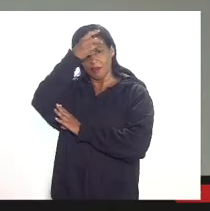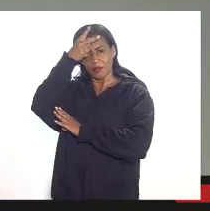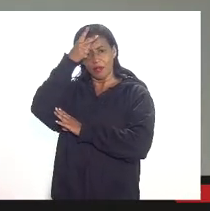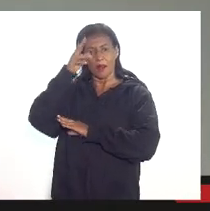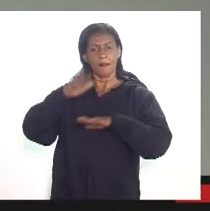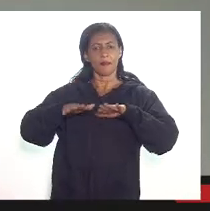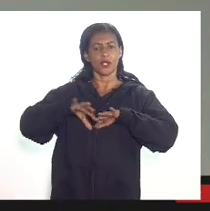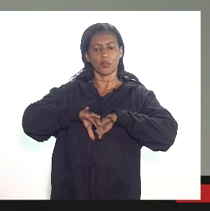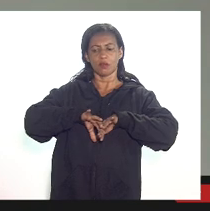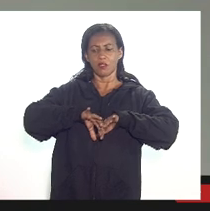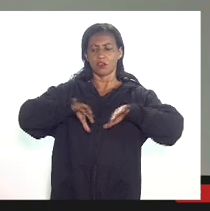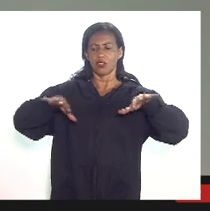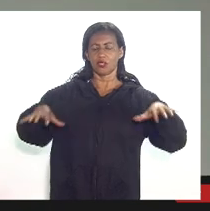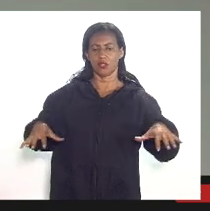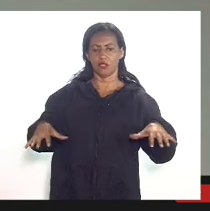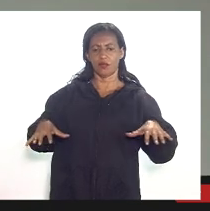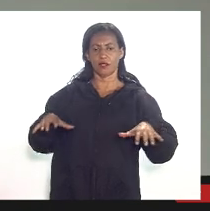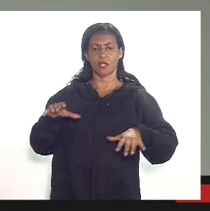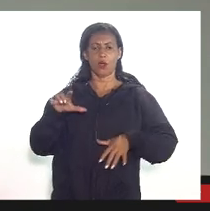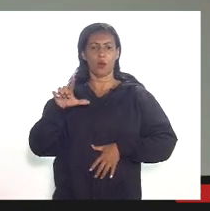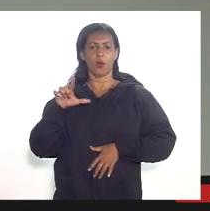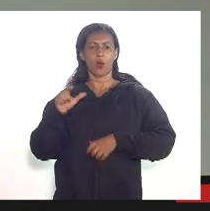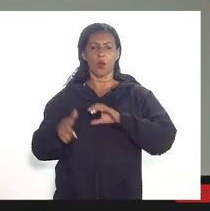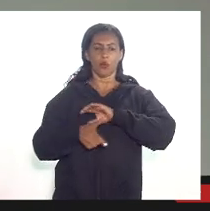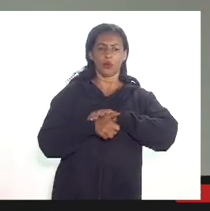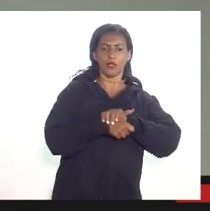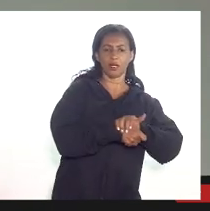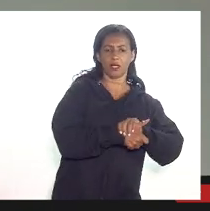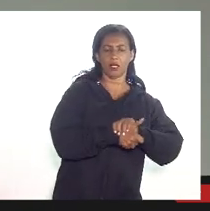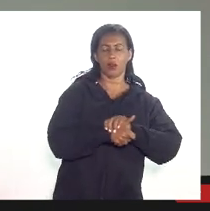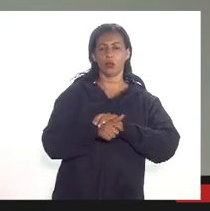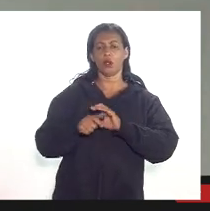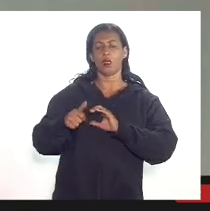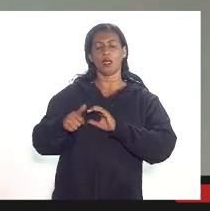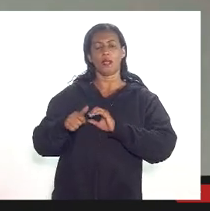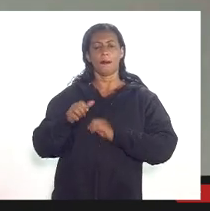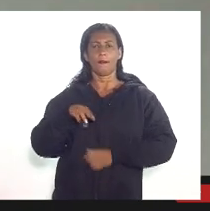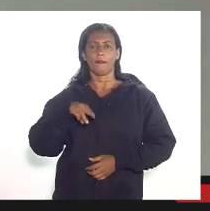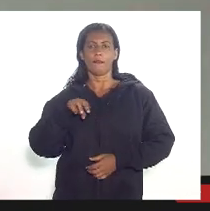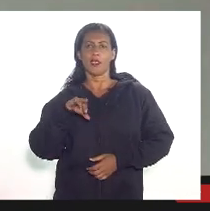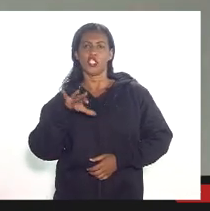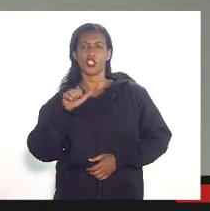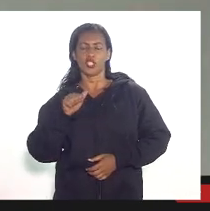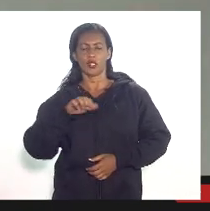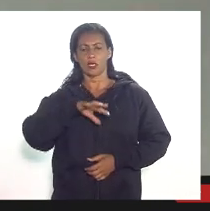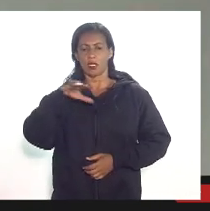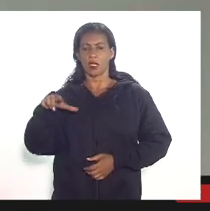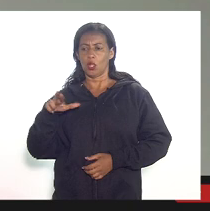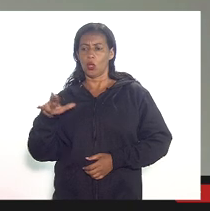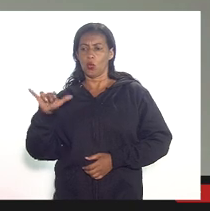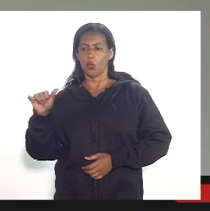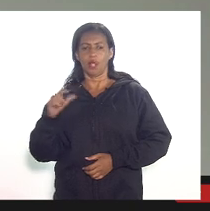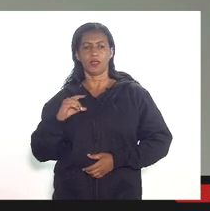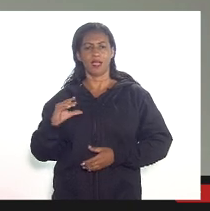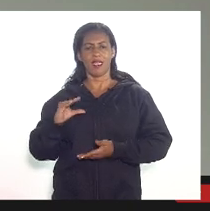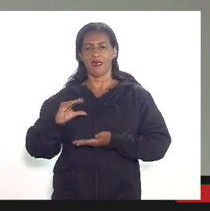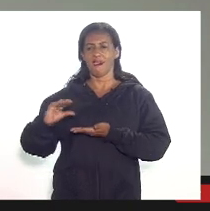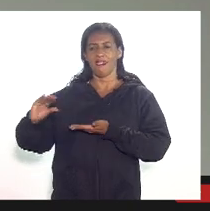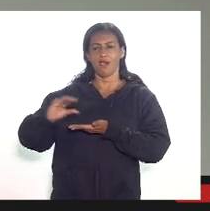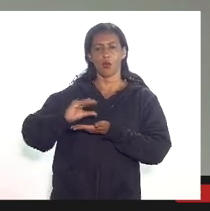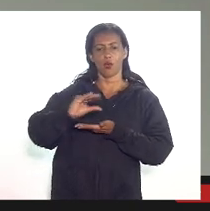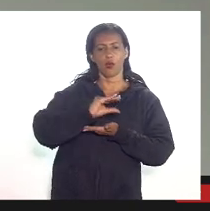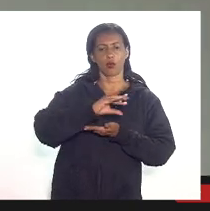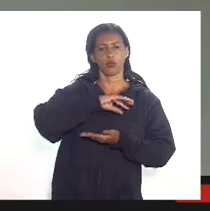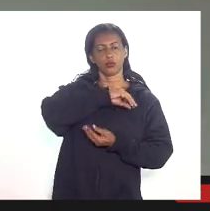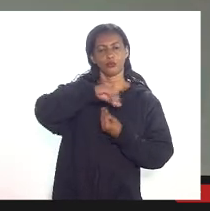divisão de megacampos como Lula-Sernambi e Tartaruga e Tartaruga-Mestiça é um dos casos onde tem muito recurso envolvido de municípios